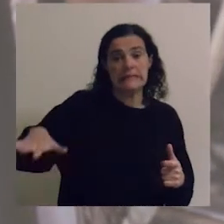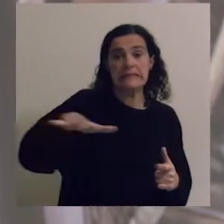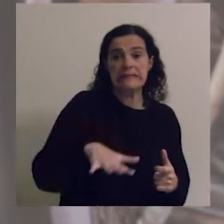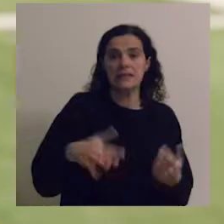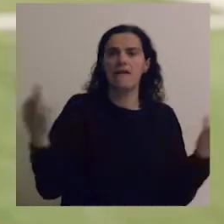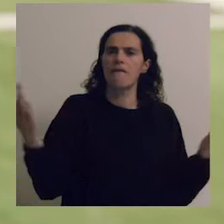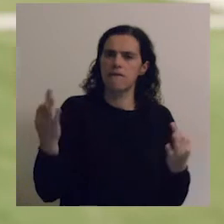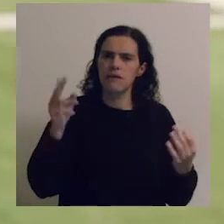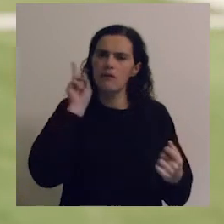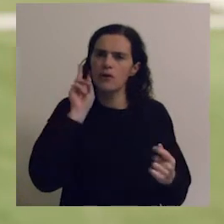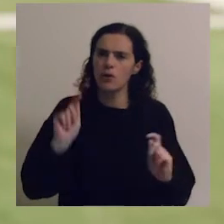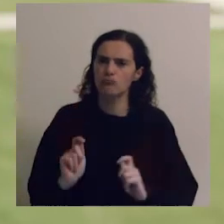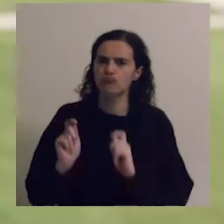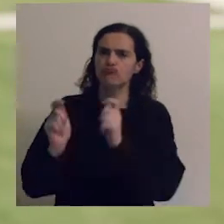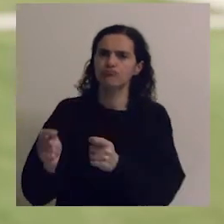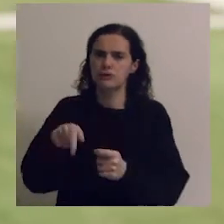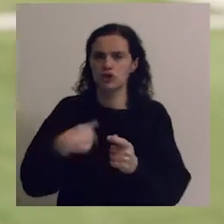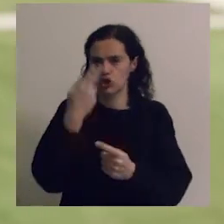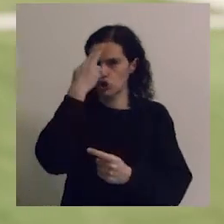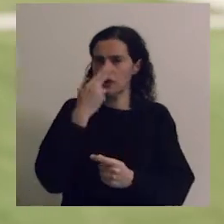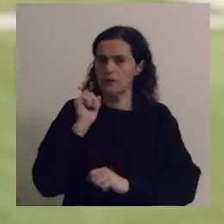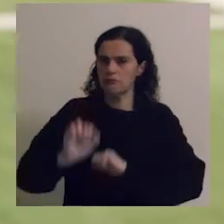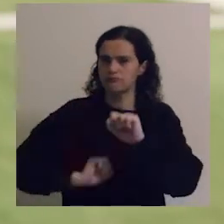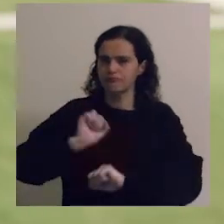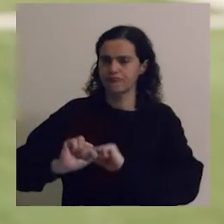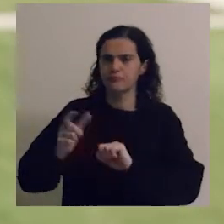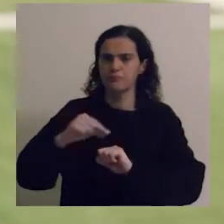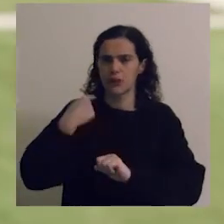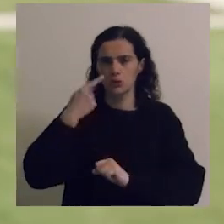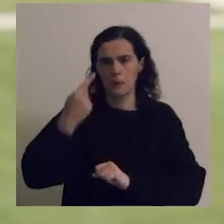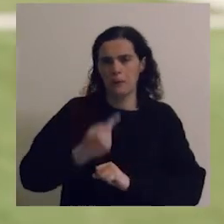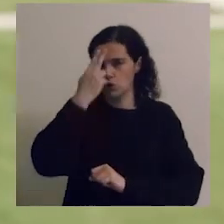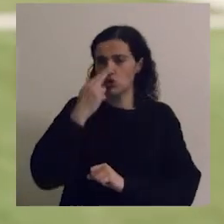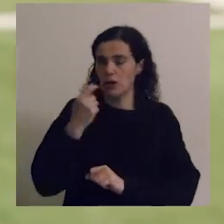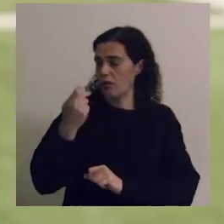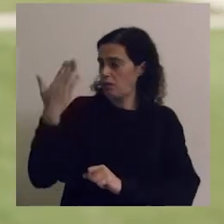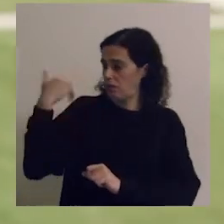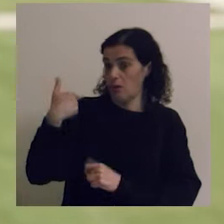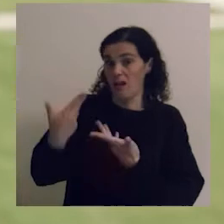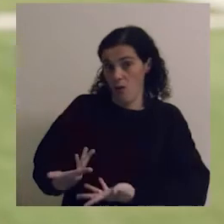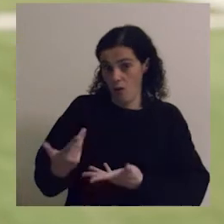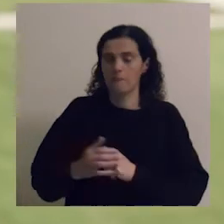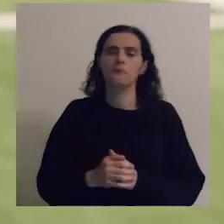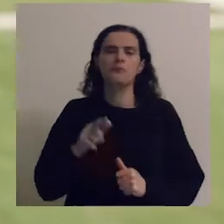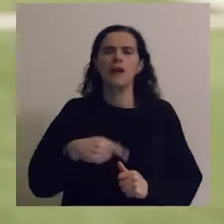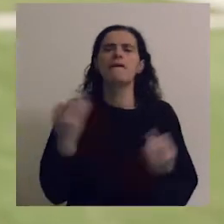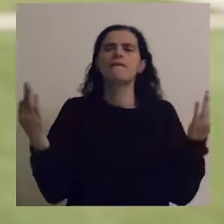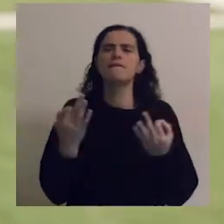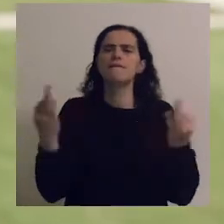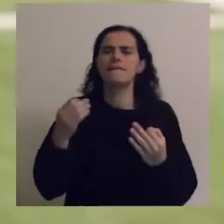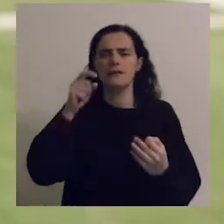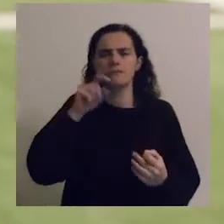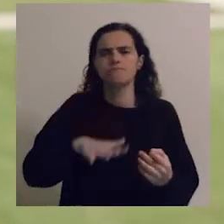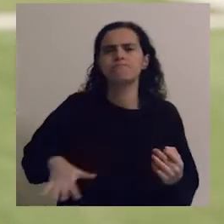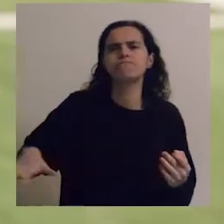que estes territórios, de facto, valorizaram na sua história e, em particular, na sua história mais recente, colocando-os, de facto,